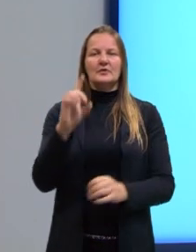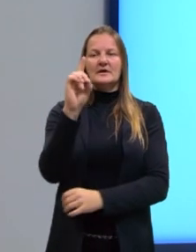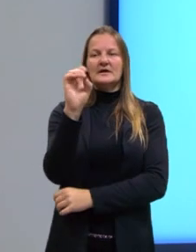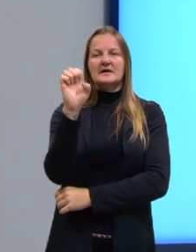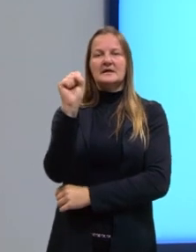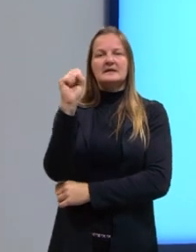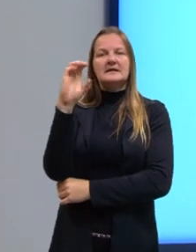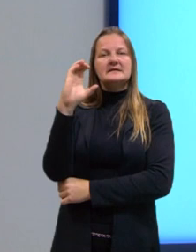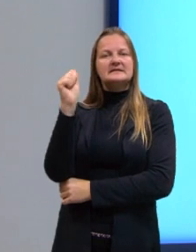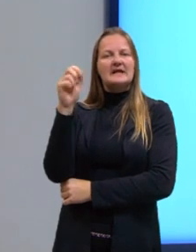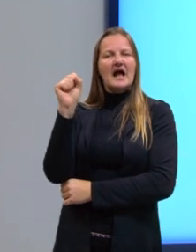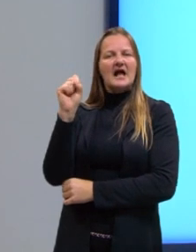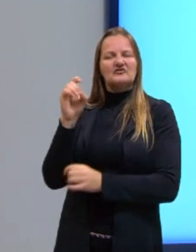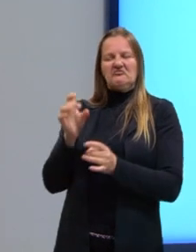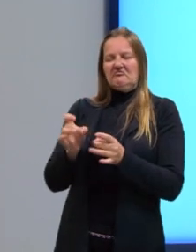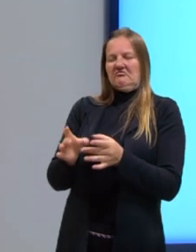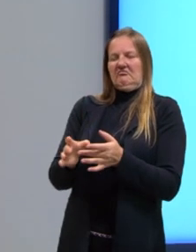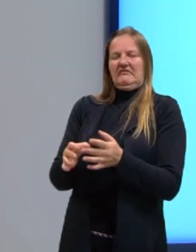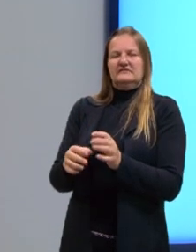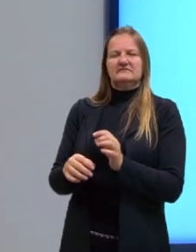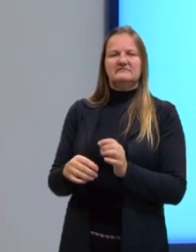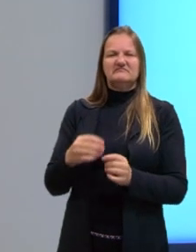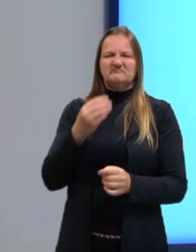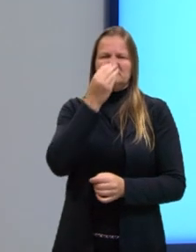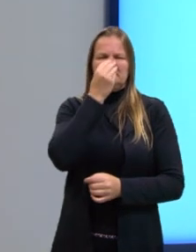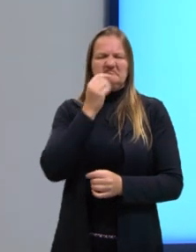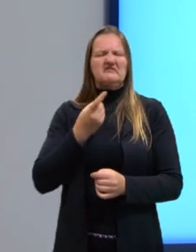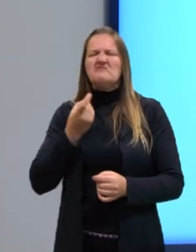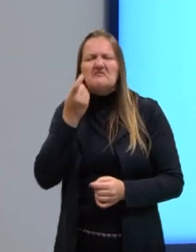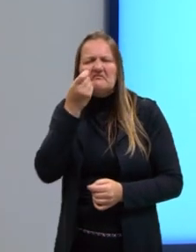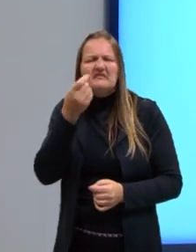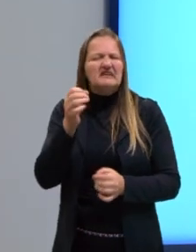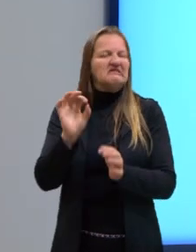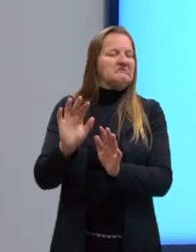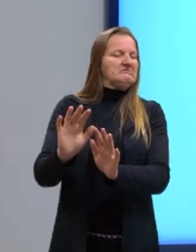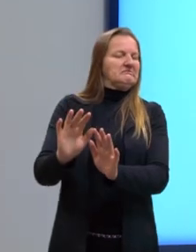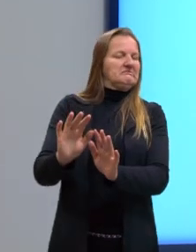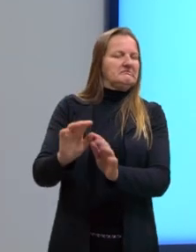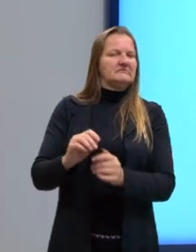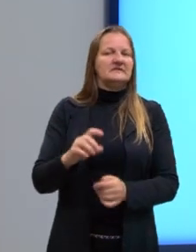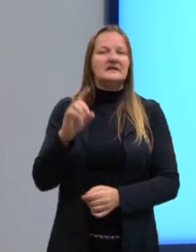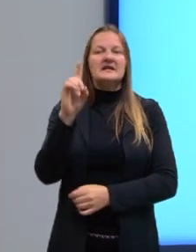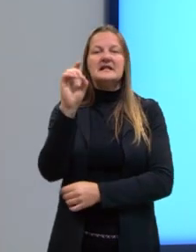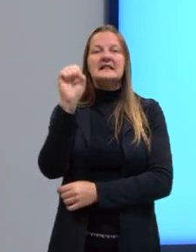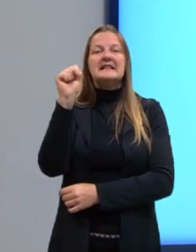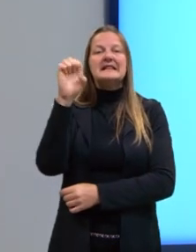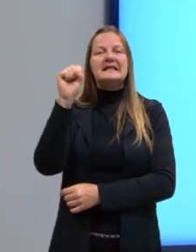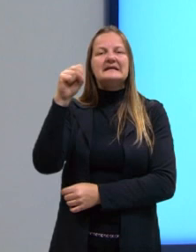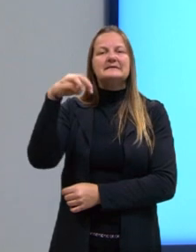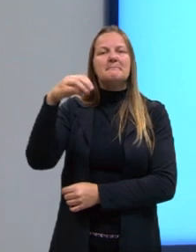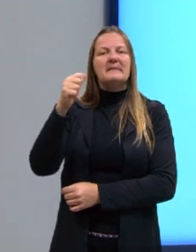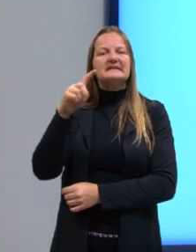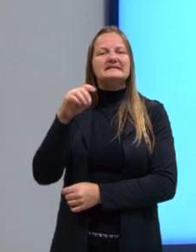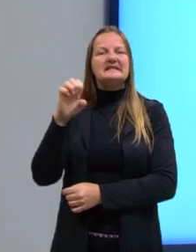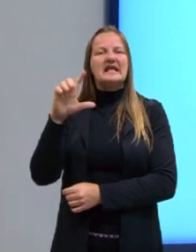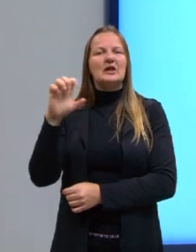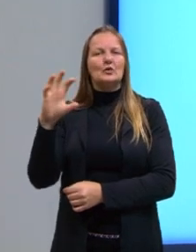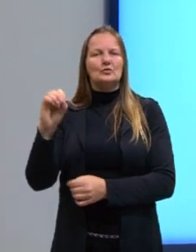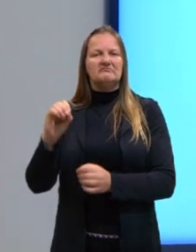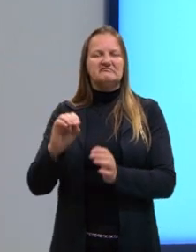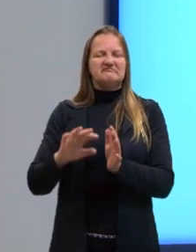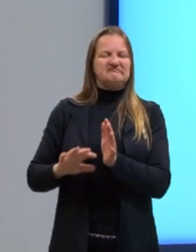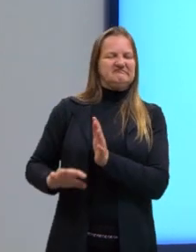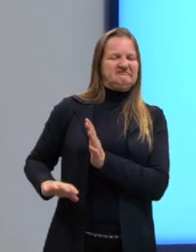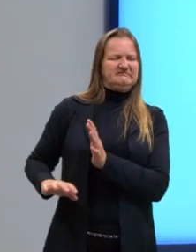Descaso, desplicência, desinteresse, desmazelo. Mas, professora, eu também não